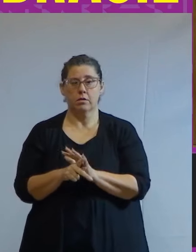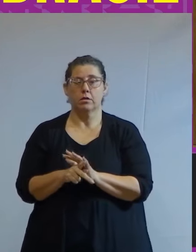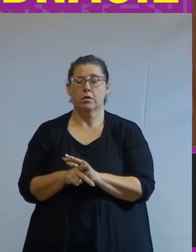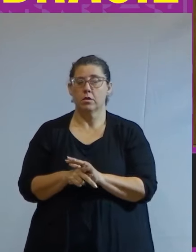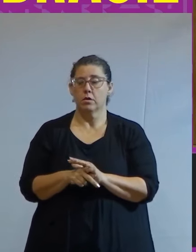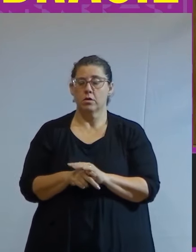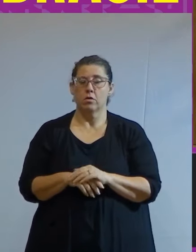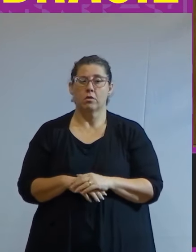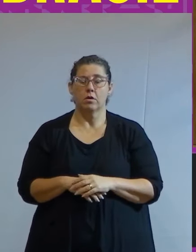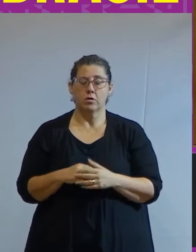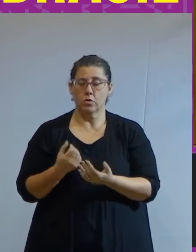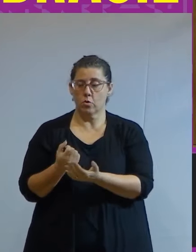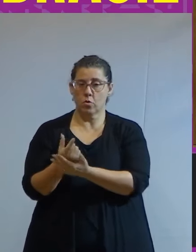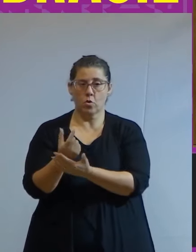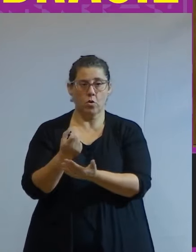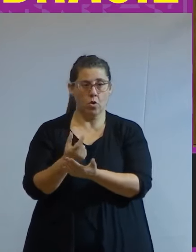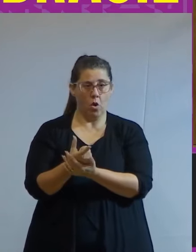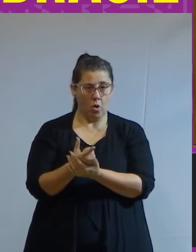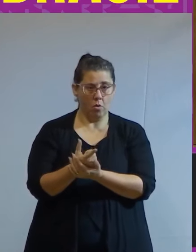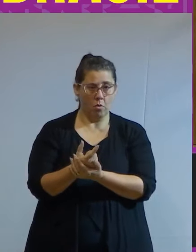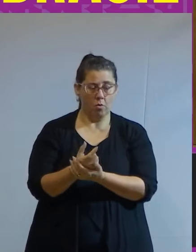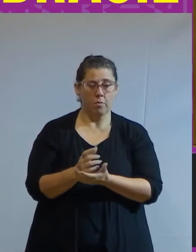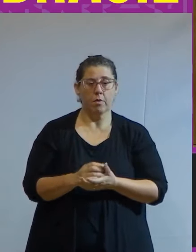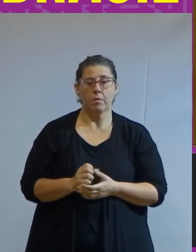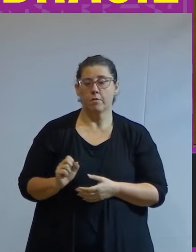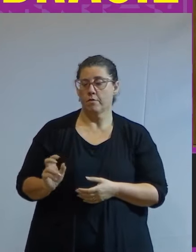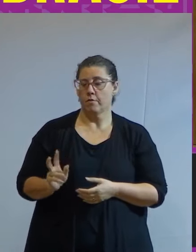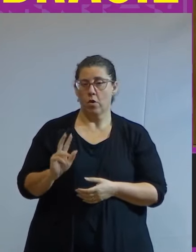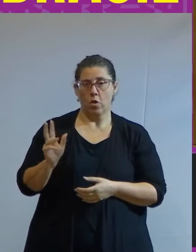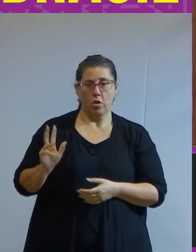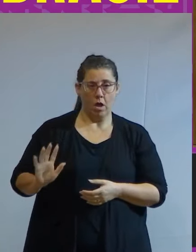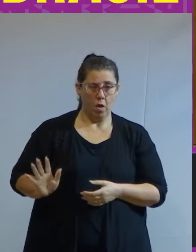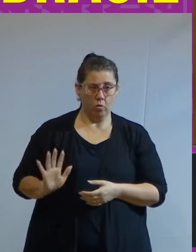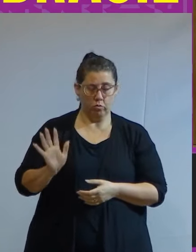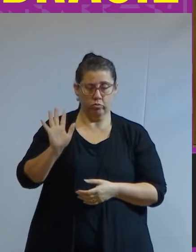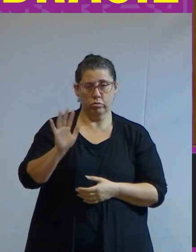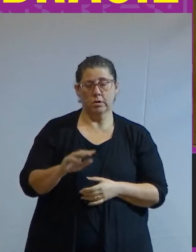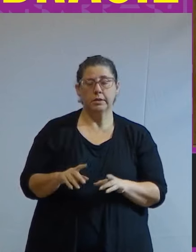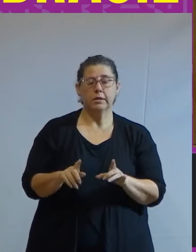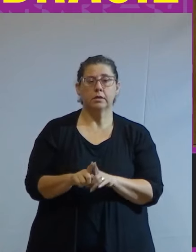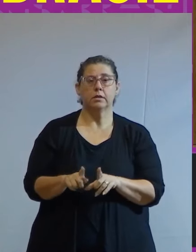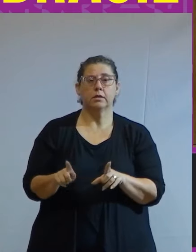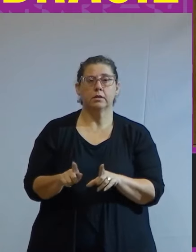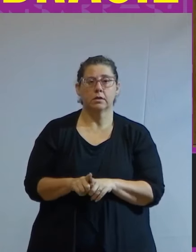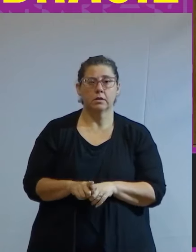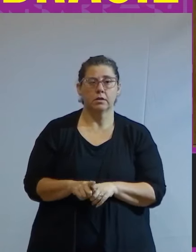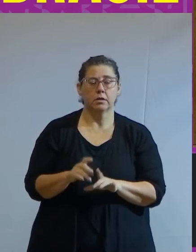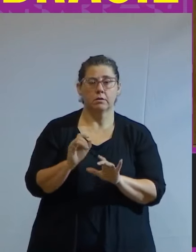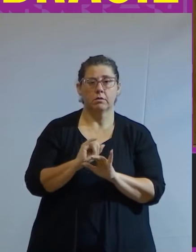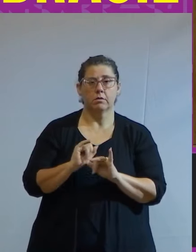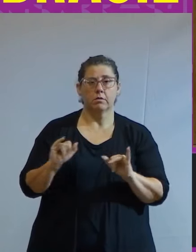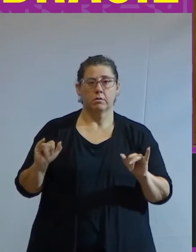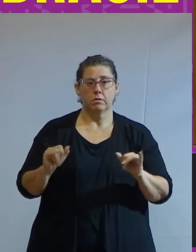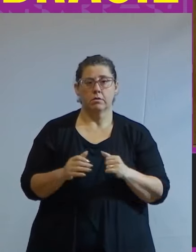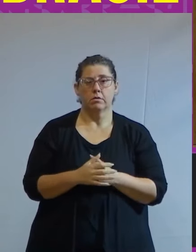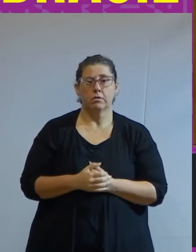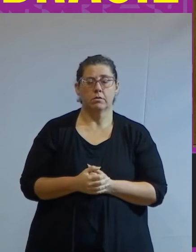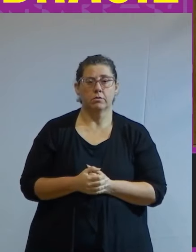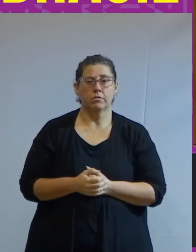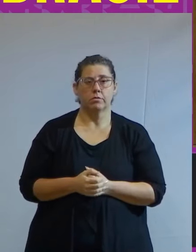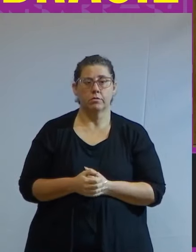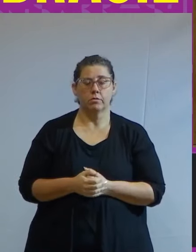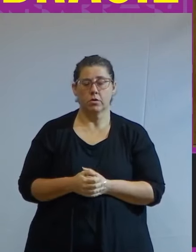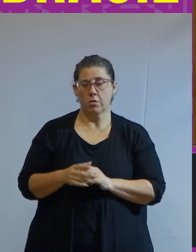de operações de compra à vista e por valores altos além disso informa uma vez mais Alencastro